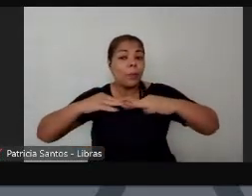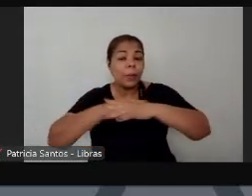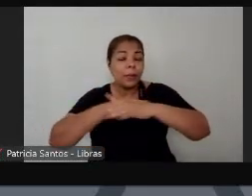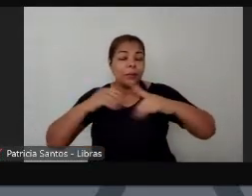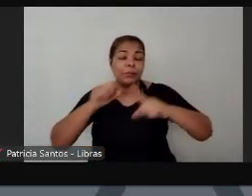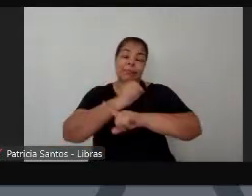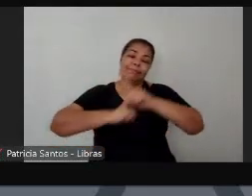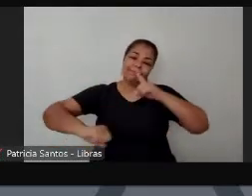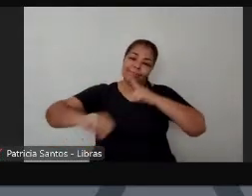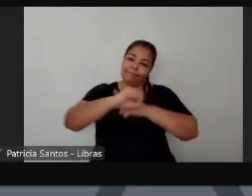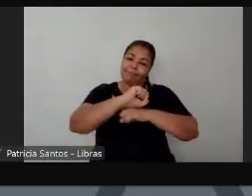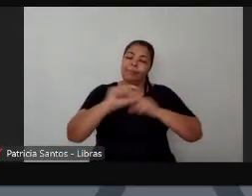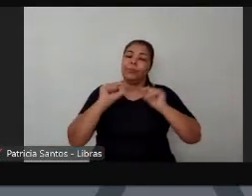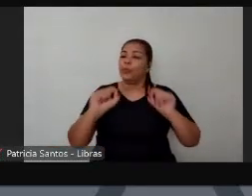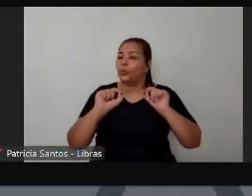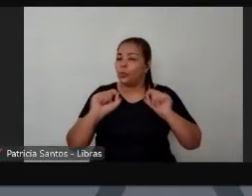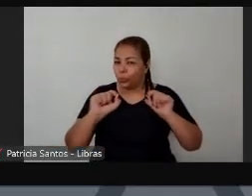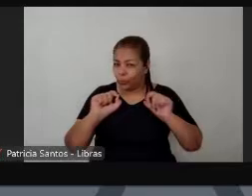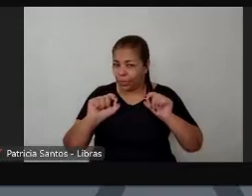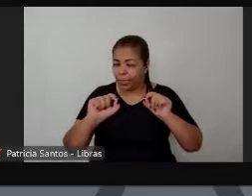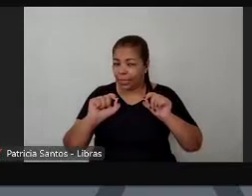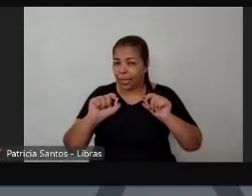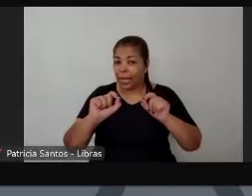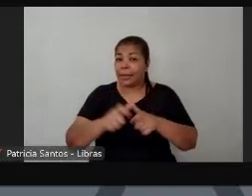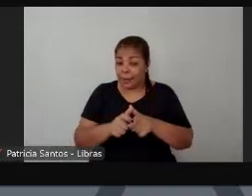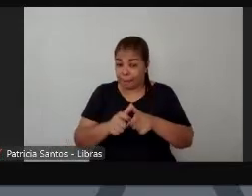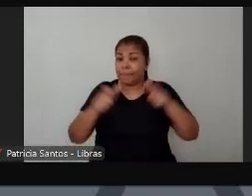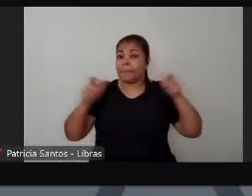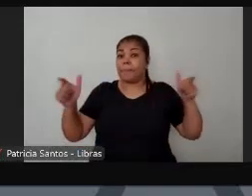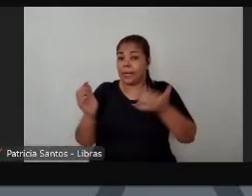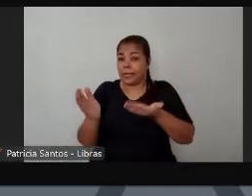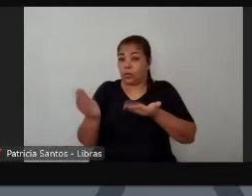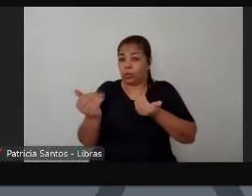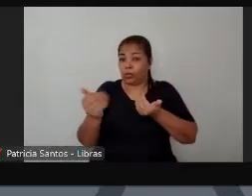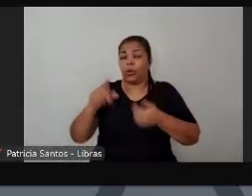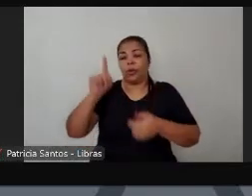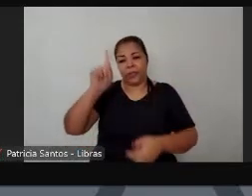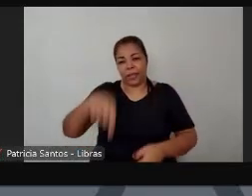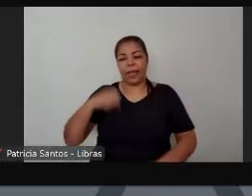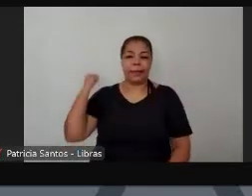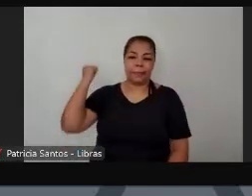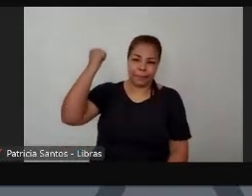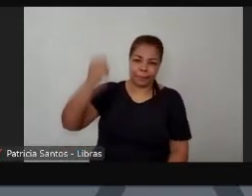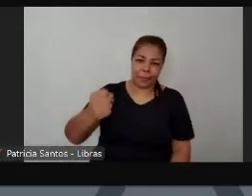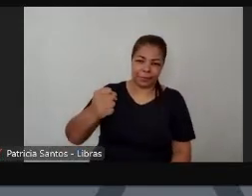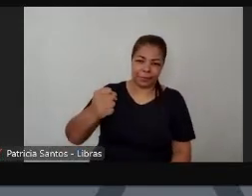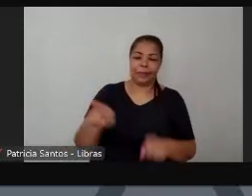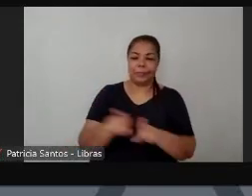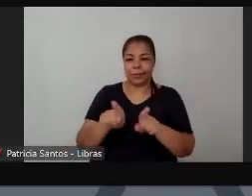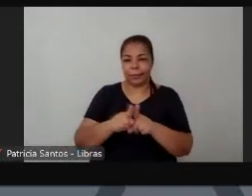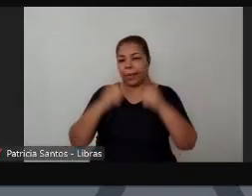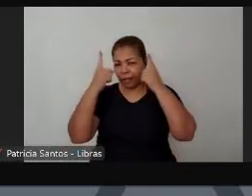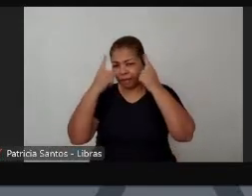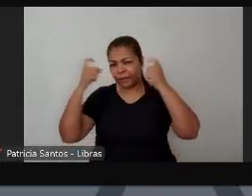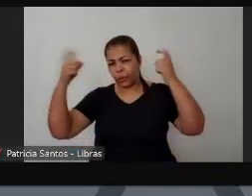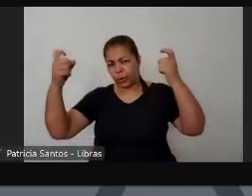jovens costuma ser o homicídio né a questão da criminalidade e a questão da violência em São Paulo enfim